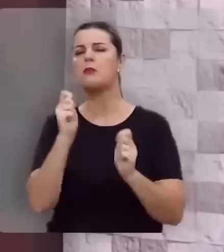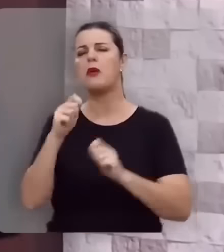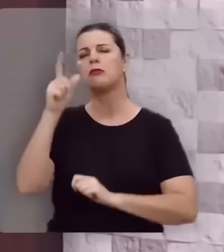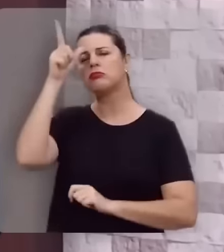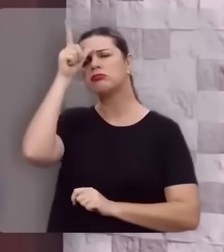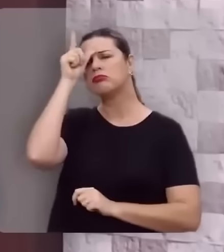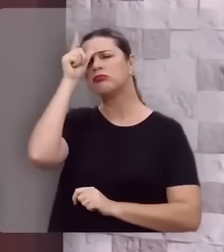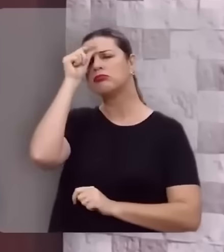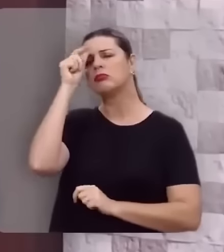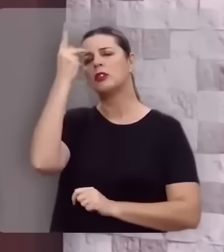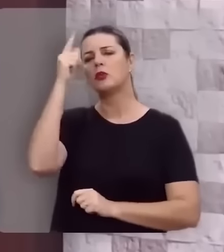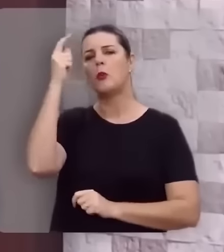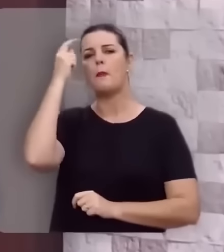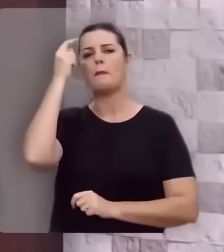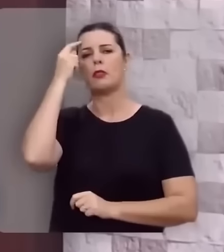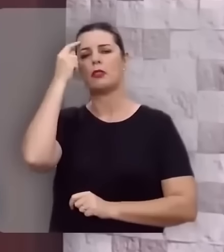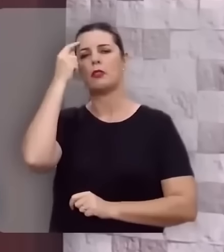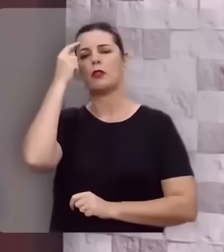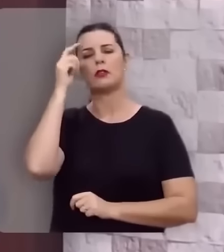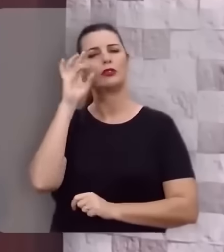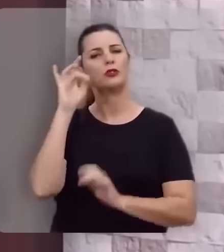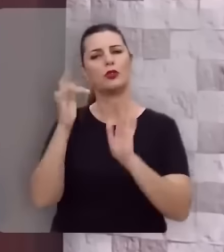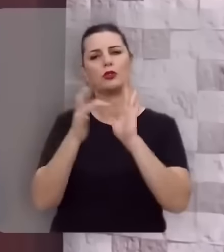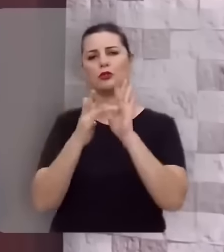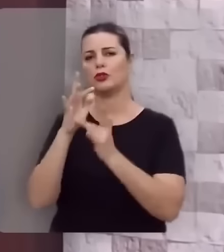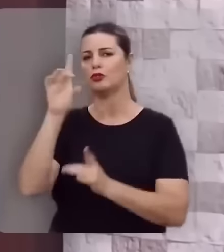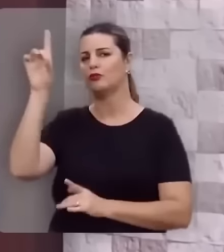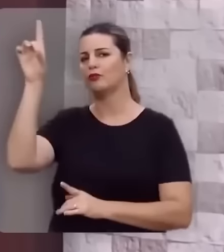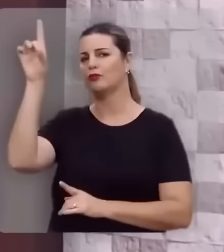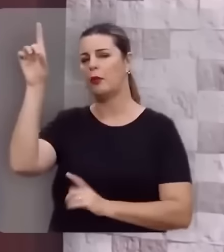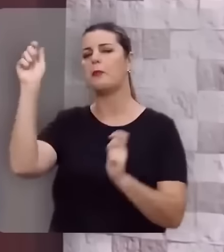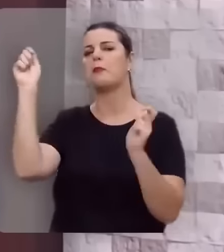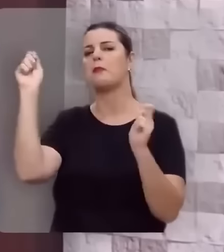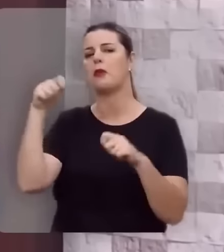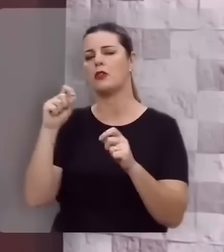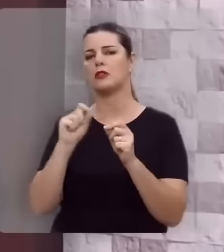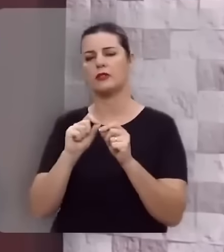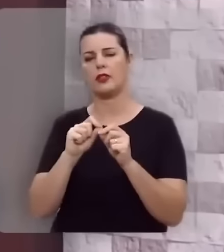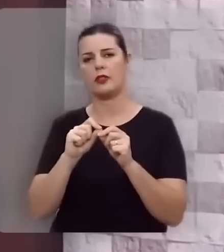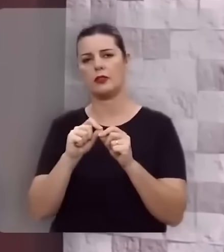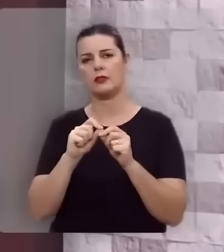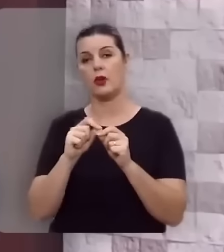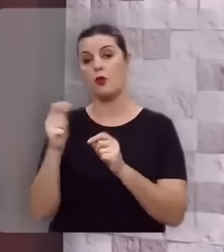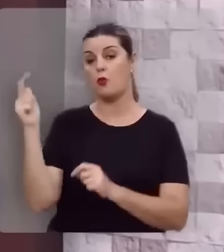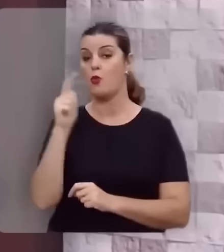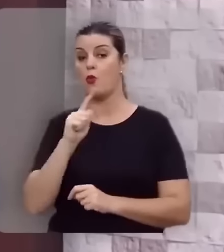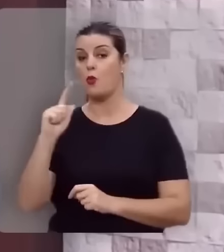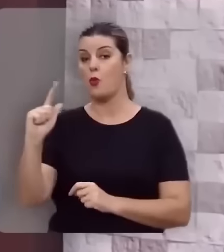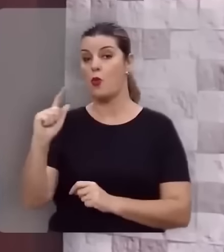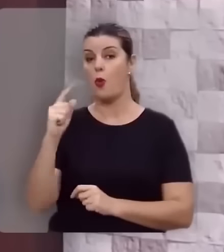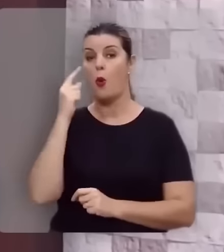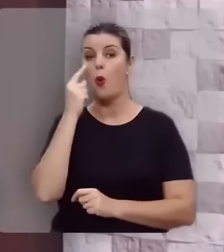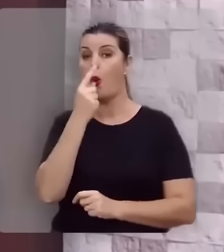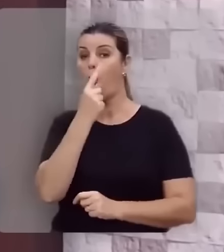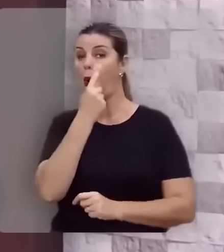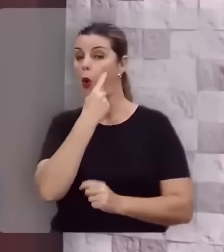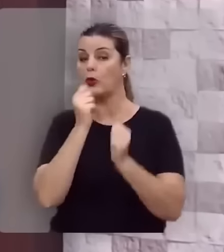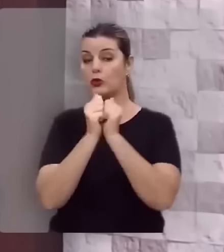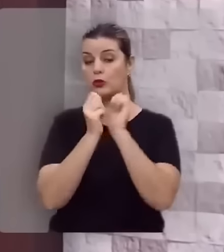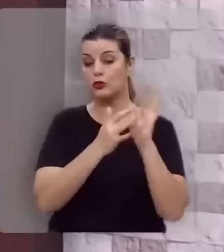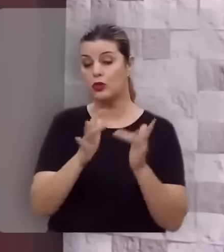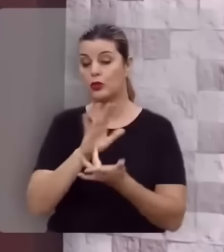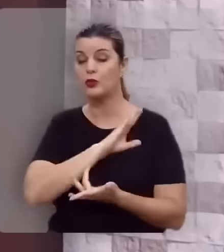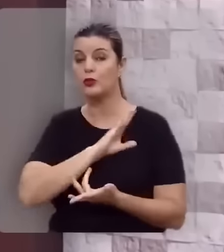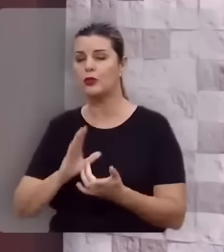descanso à sua mente. Só ele é poderoso para fazer isso. Então mantenha os seus olhos em Cristo